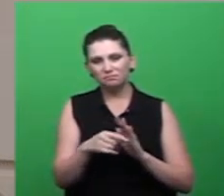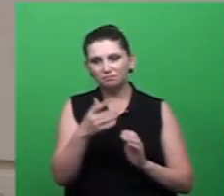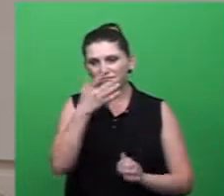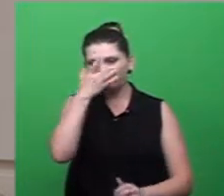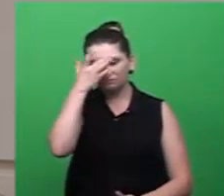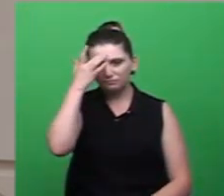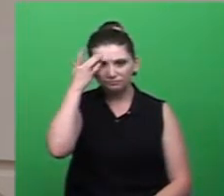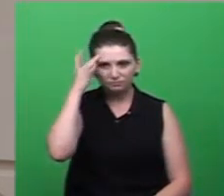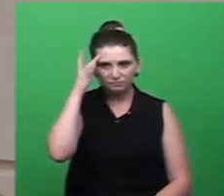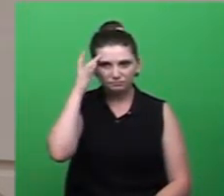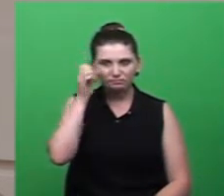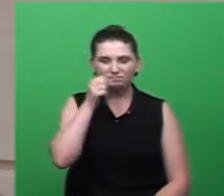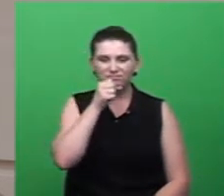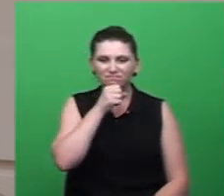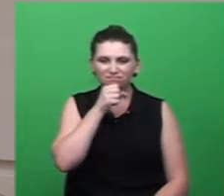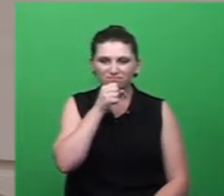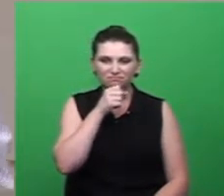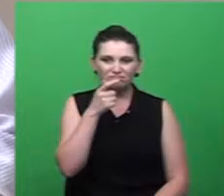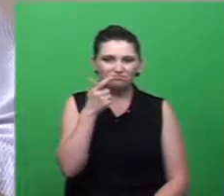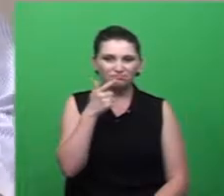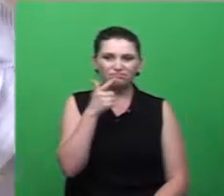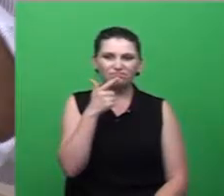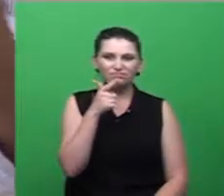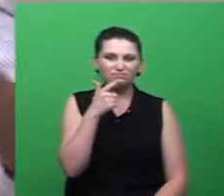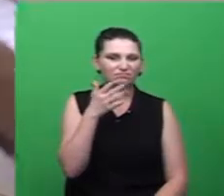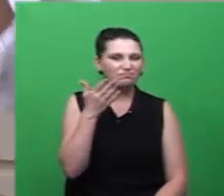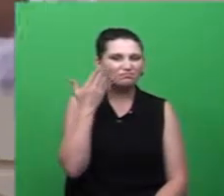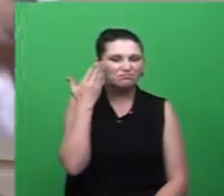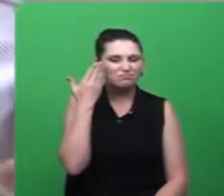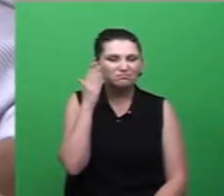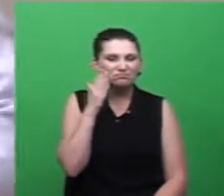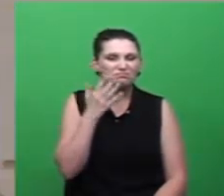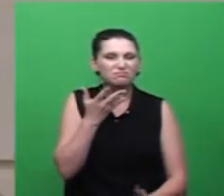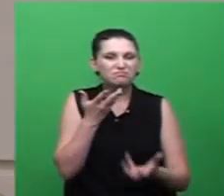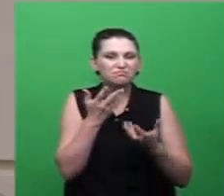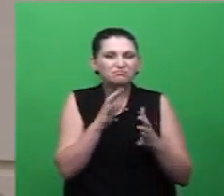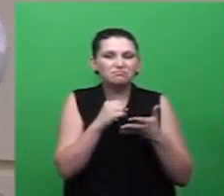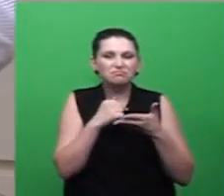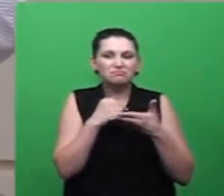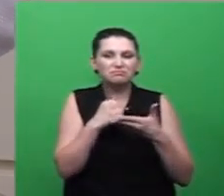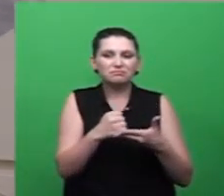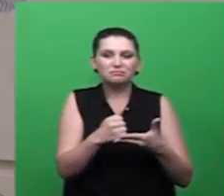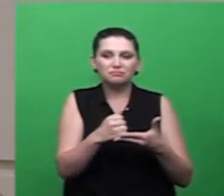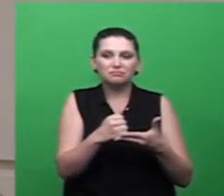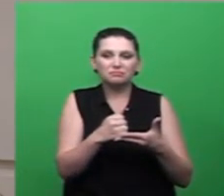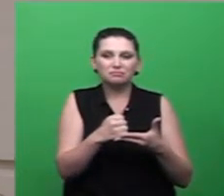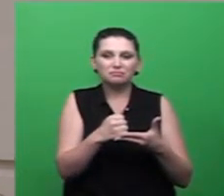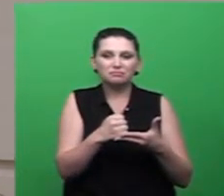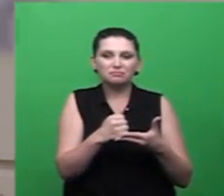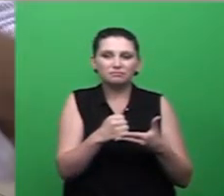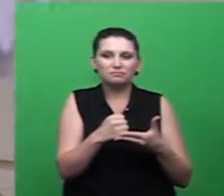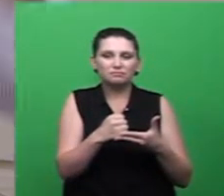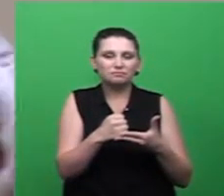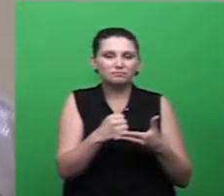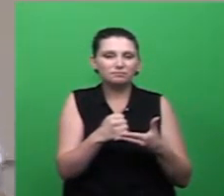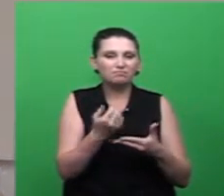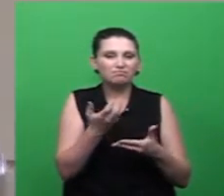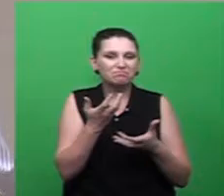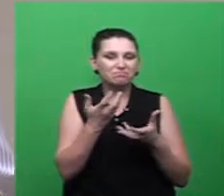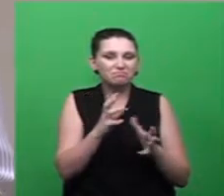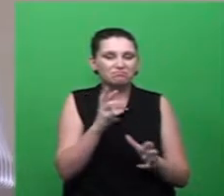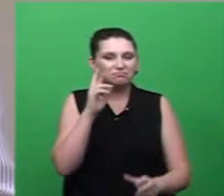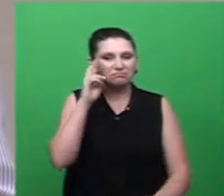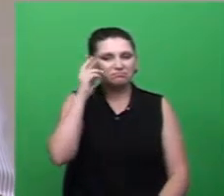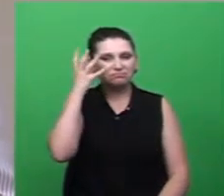tem mais assim um rumo no sentido de colaborar de ajudar de resolver os problemas